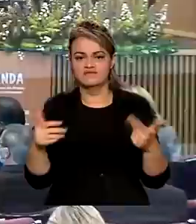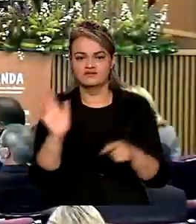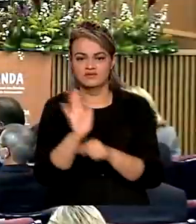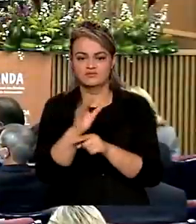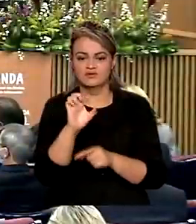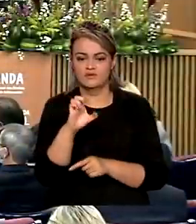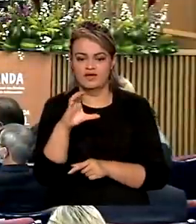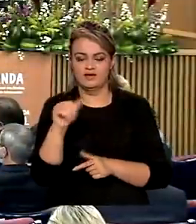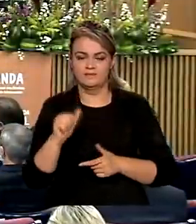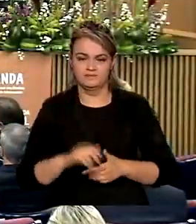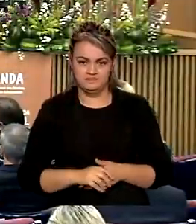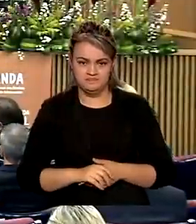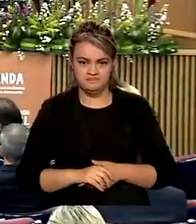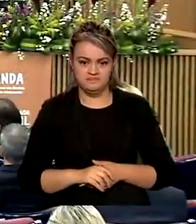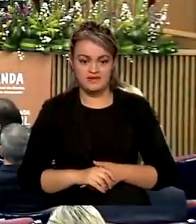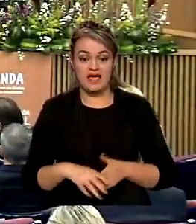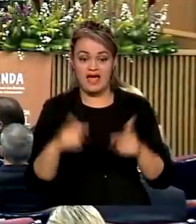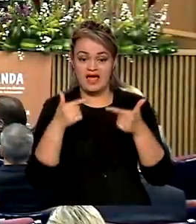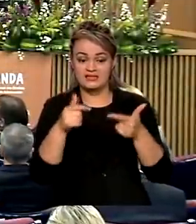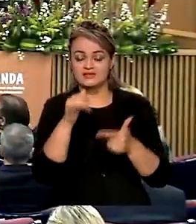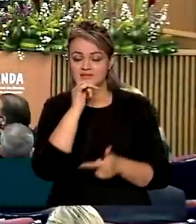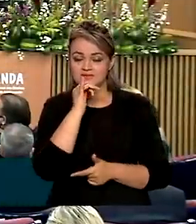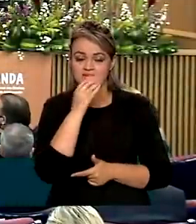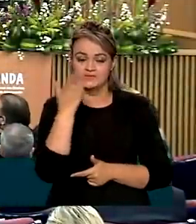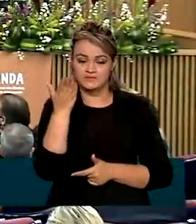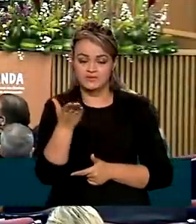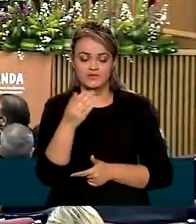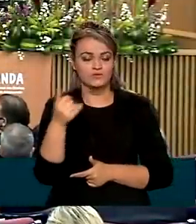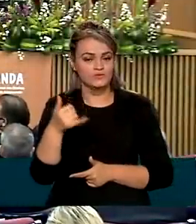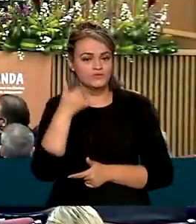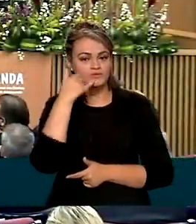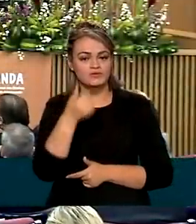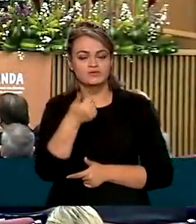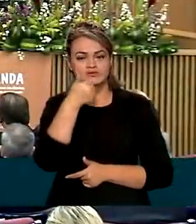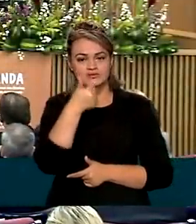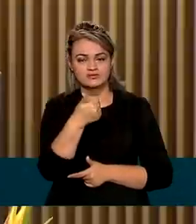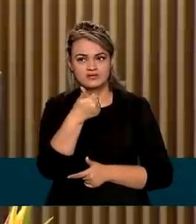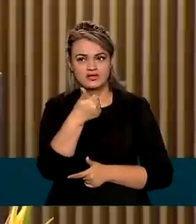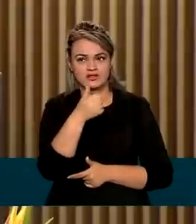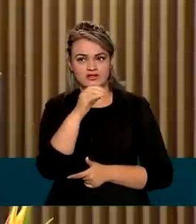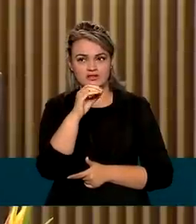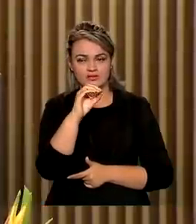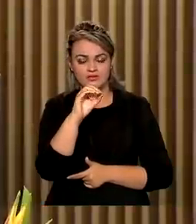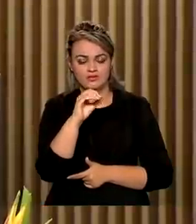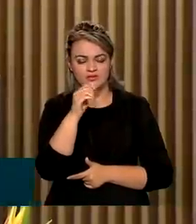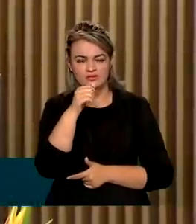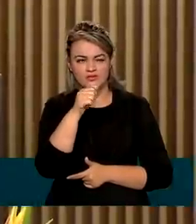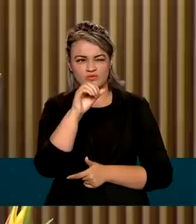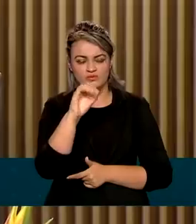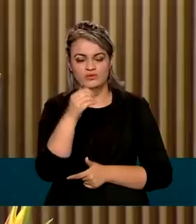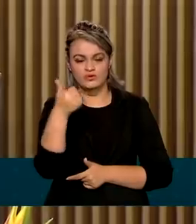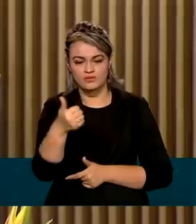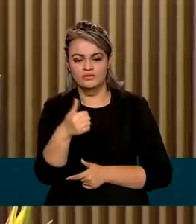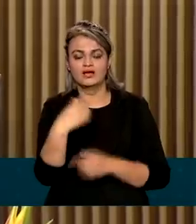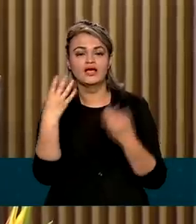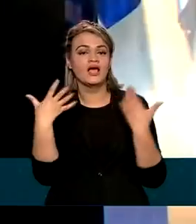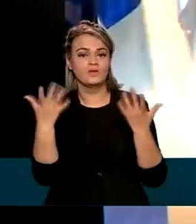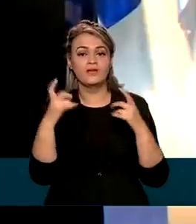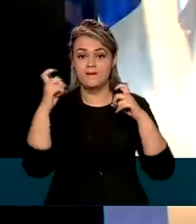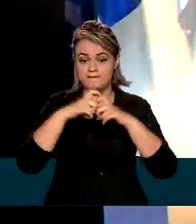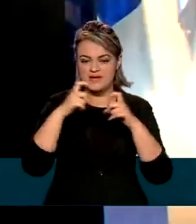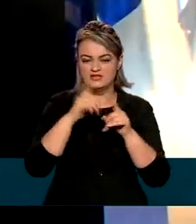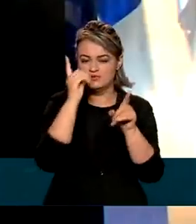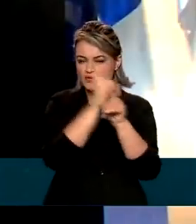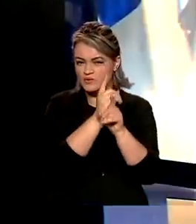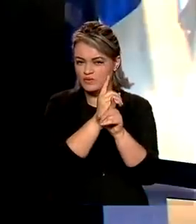Uma das ações é o Tridígito 101, canal para que médicos façam denúncias de violações de direitos